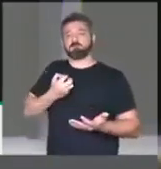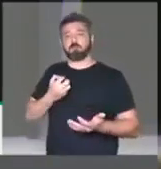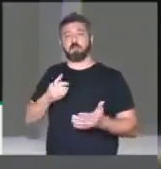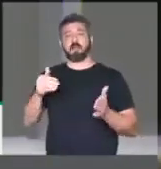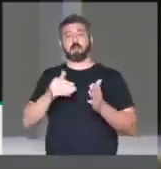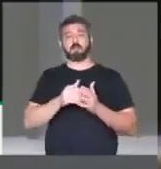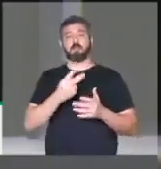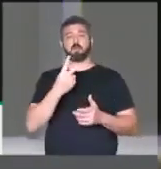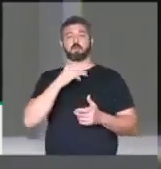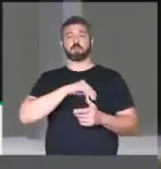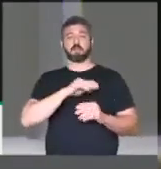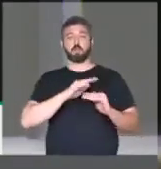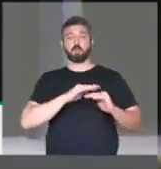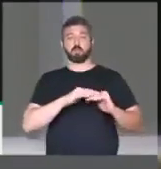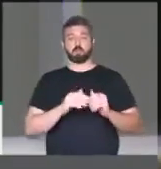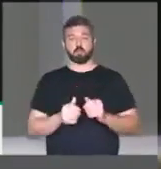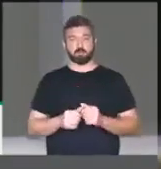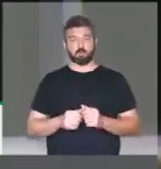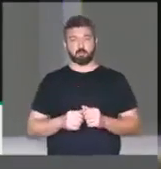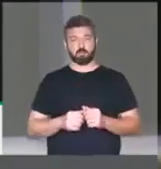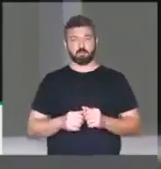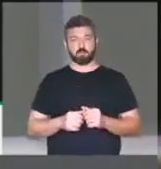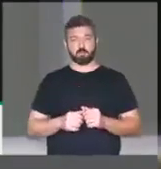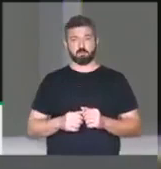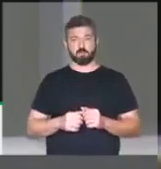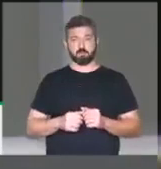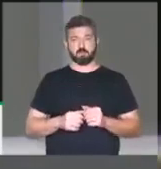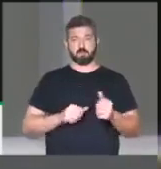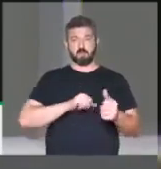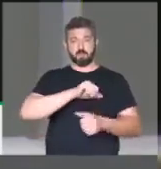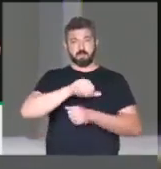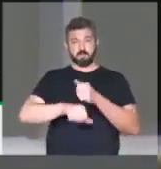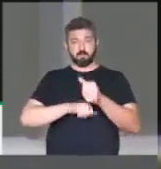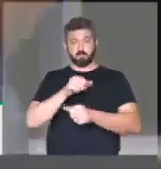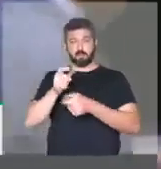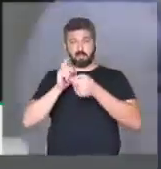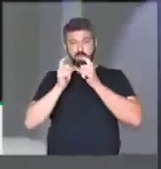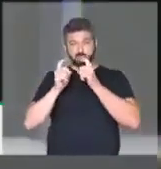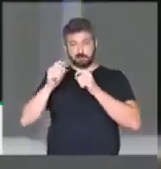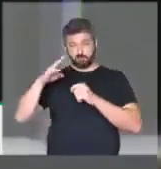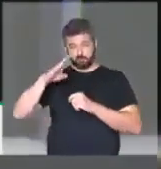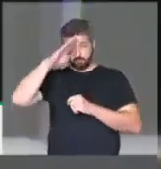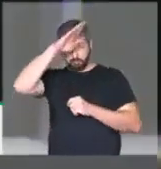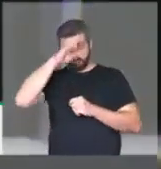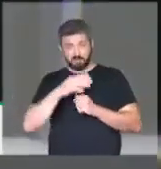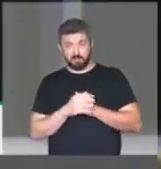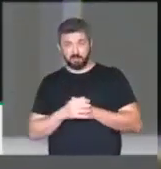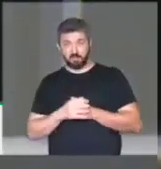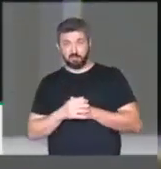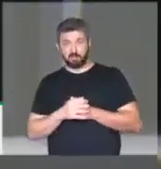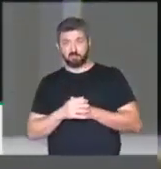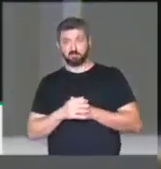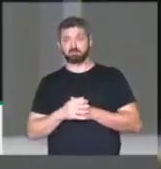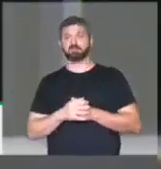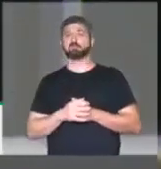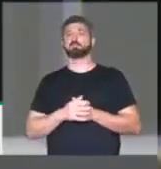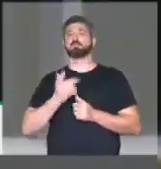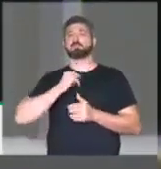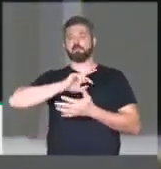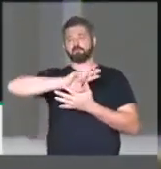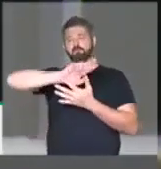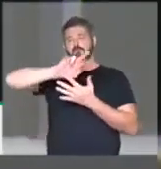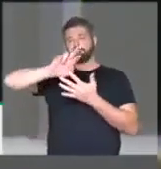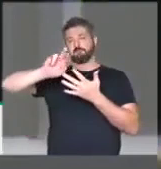vírgula com salários mínimos. A reforma administrativa que o governo Bolsonaro anuncia, entre vários